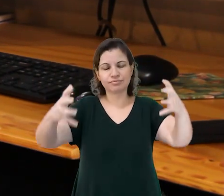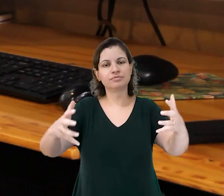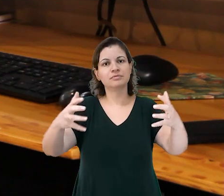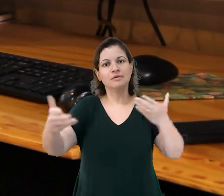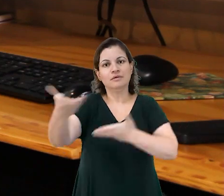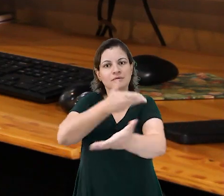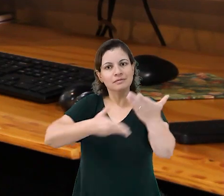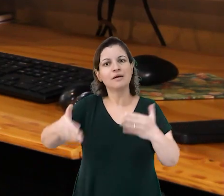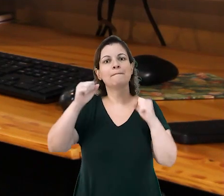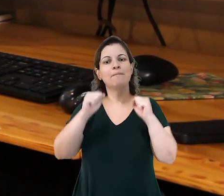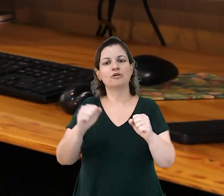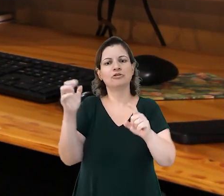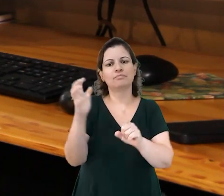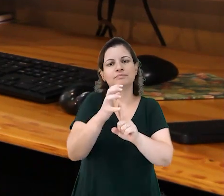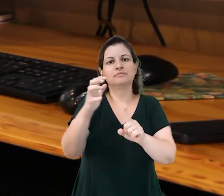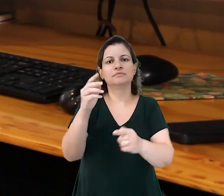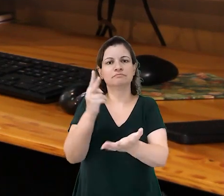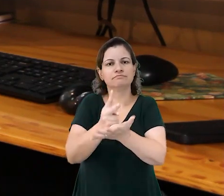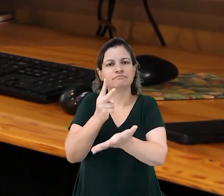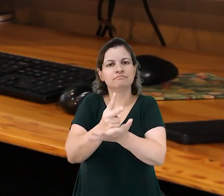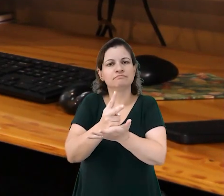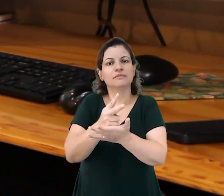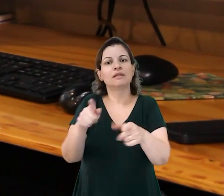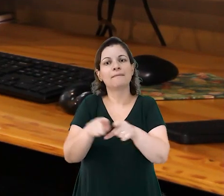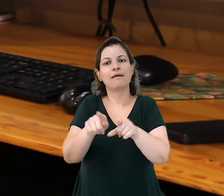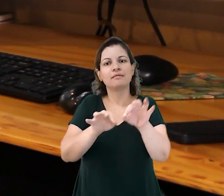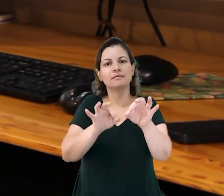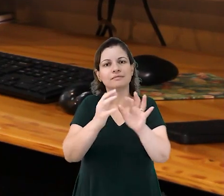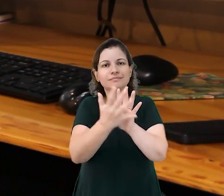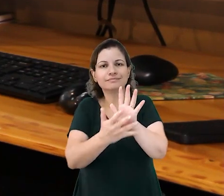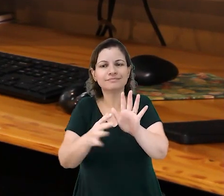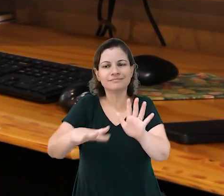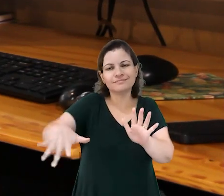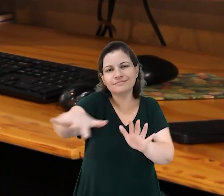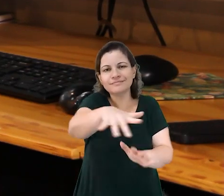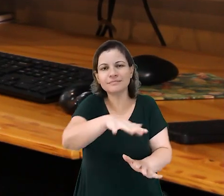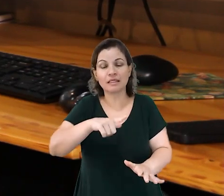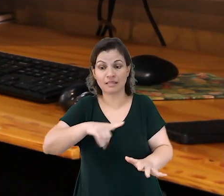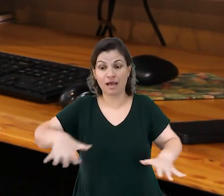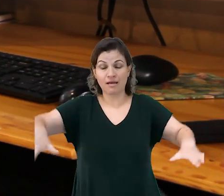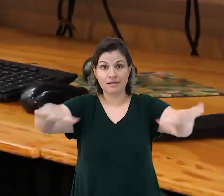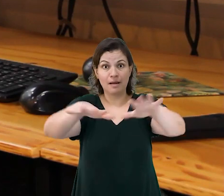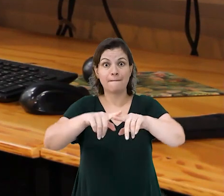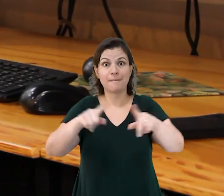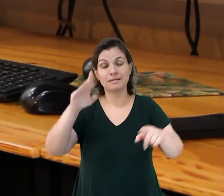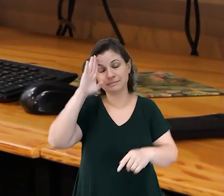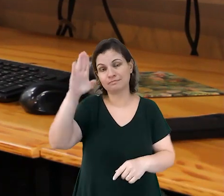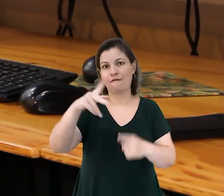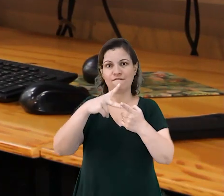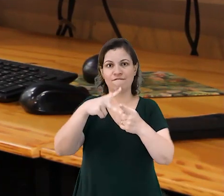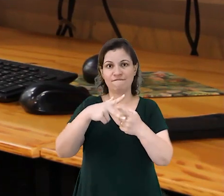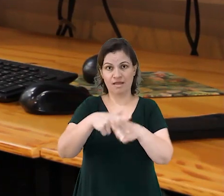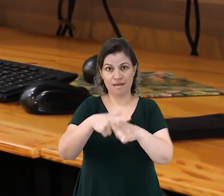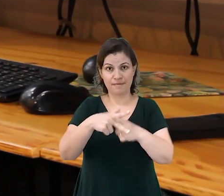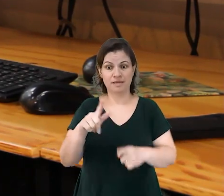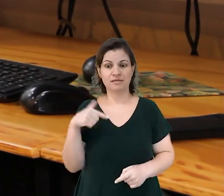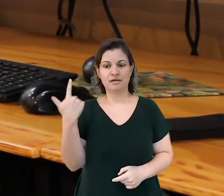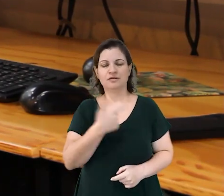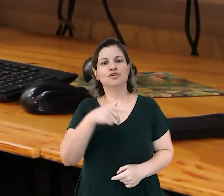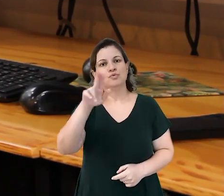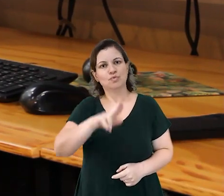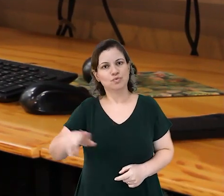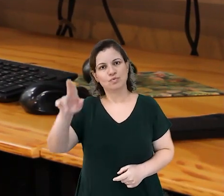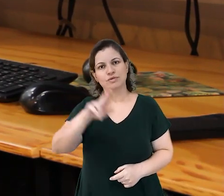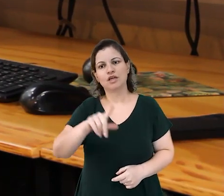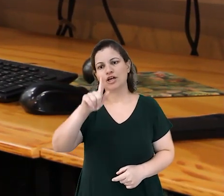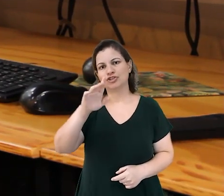interagem entre si e podem afetar a conservação e os organismos que estão no espaço. Uma das principais ferramentas que a gente usa